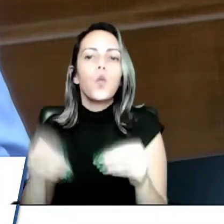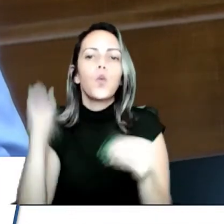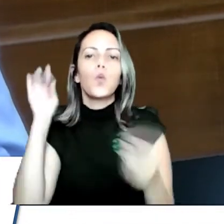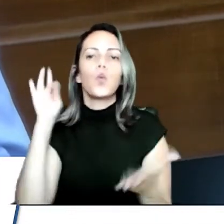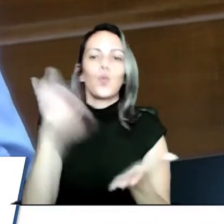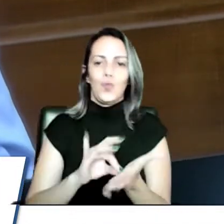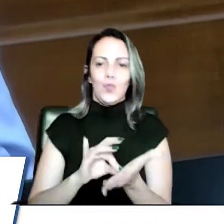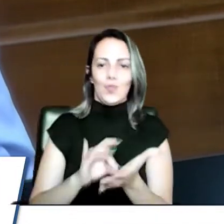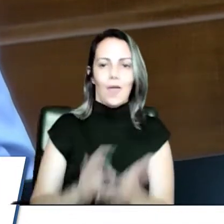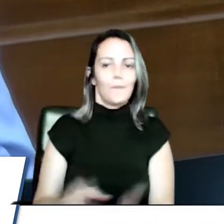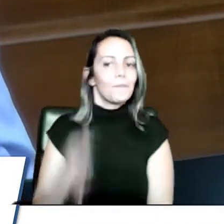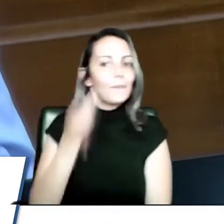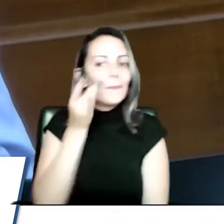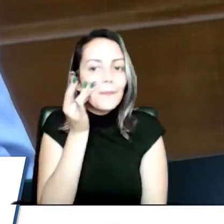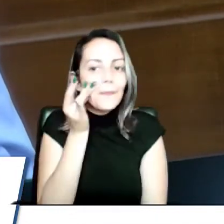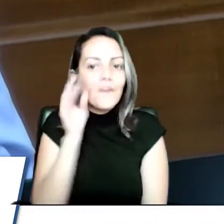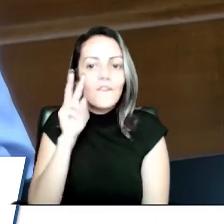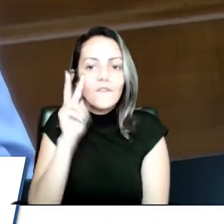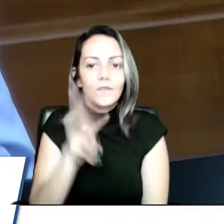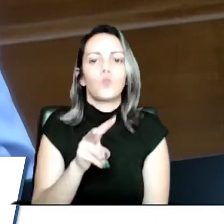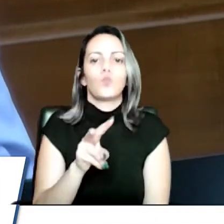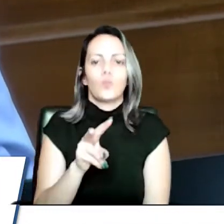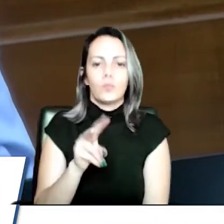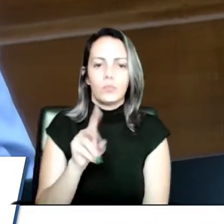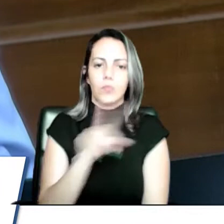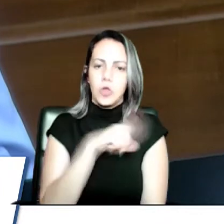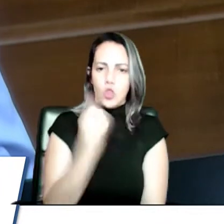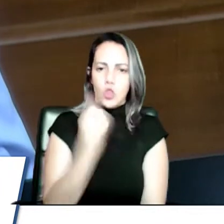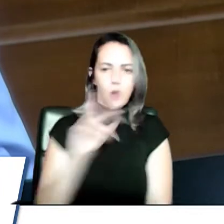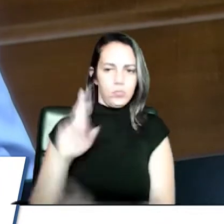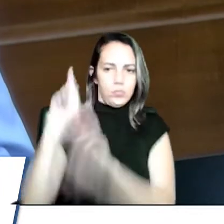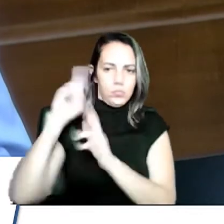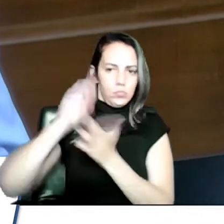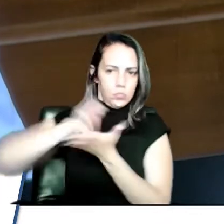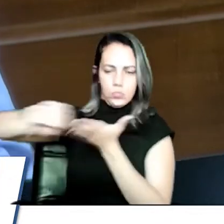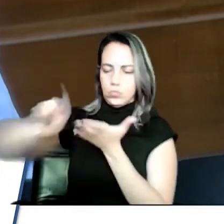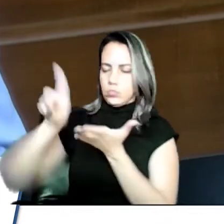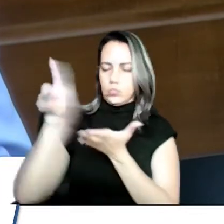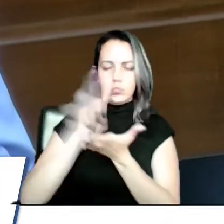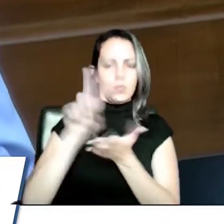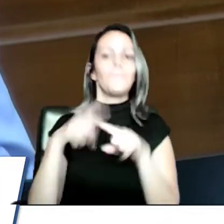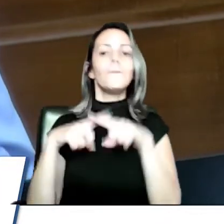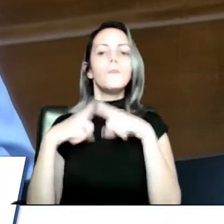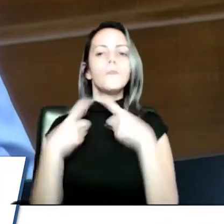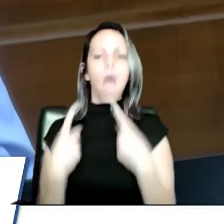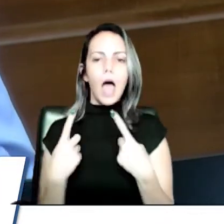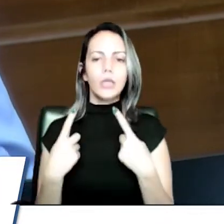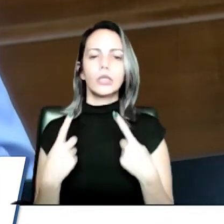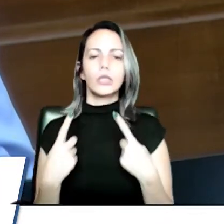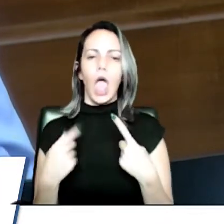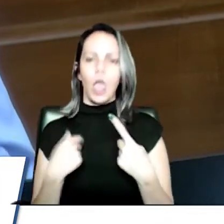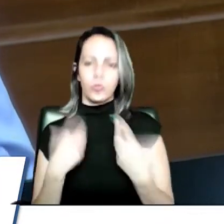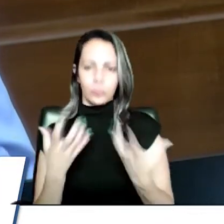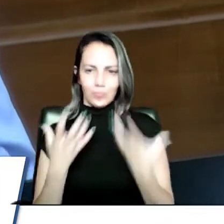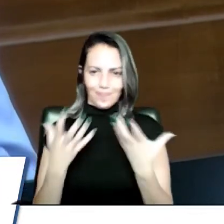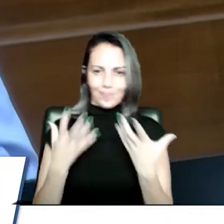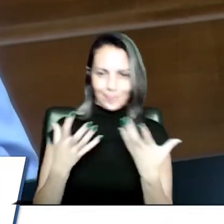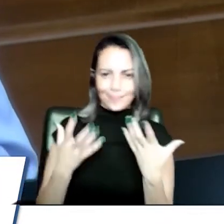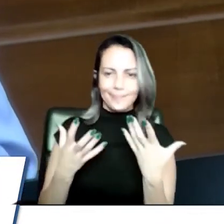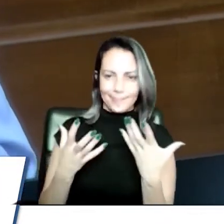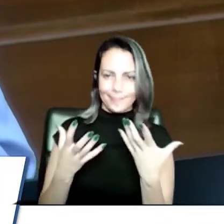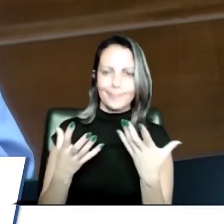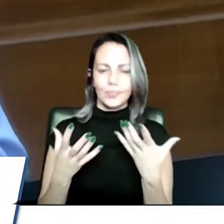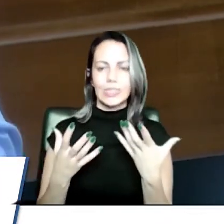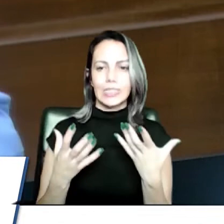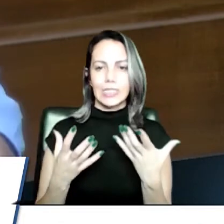tirando a responsabilidade de ninguém, mas uma coisa eu queria, é mais que um apelo que seja